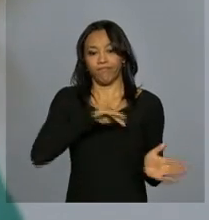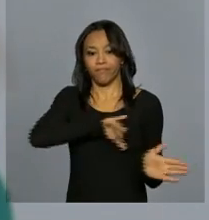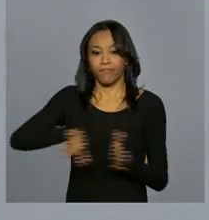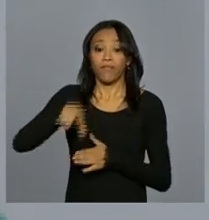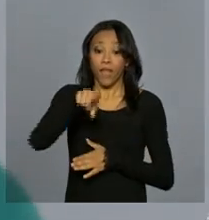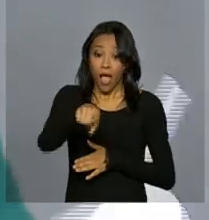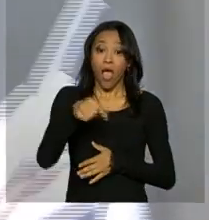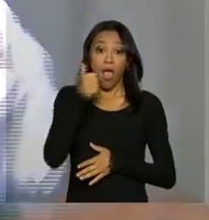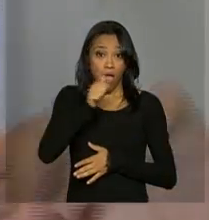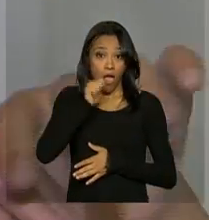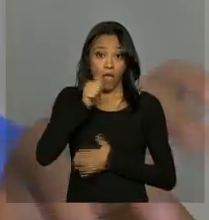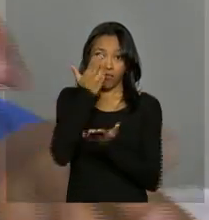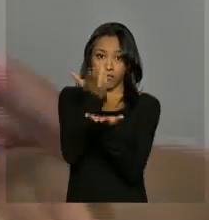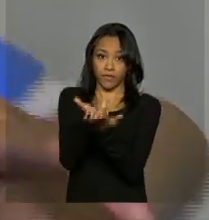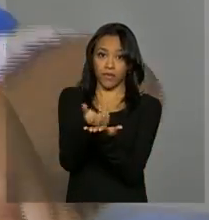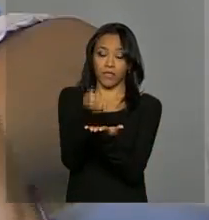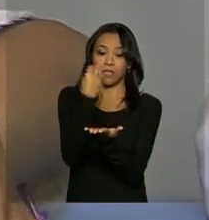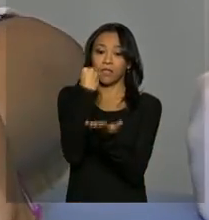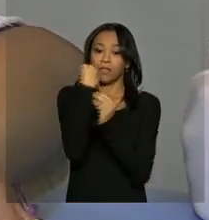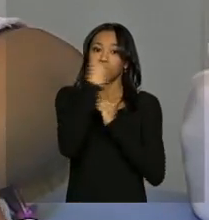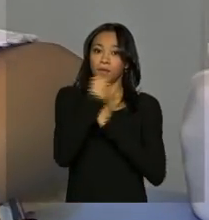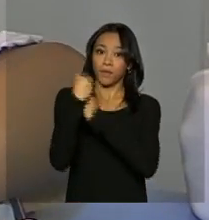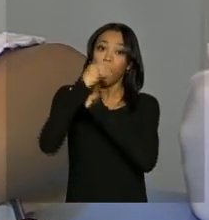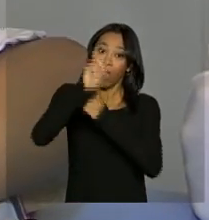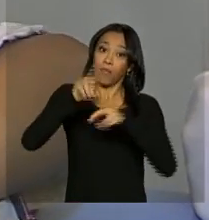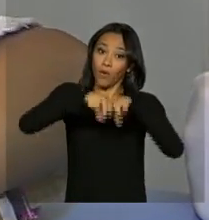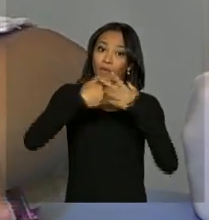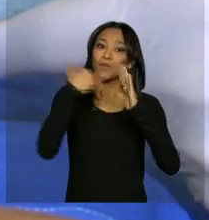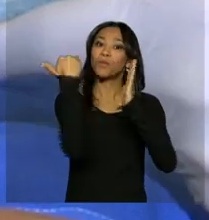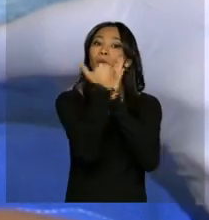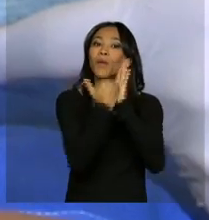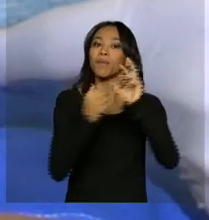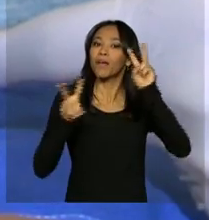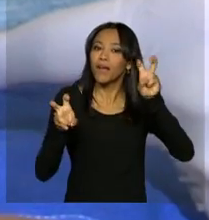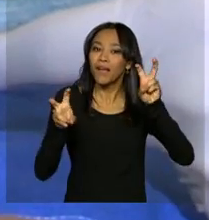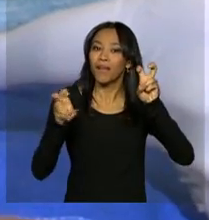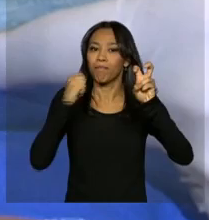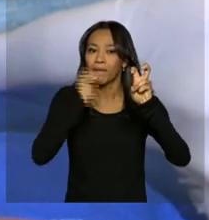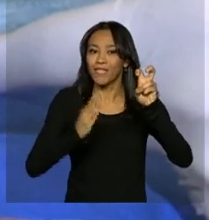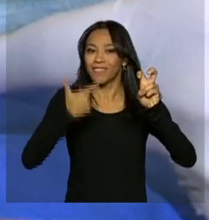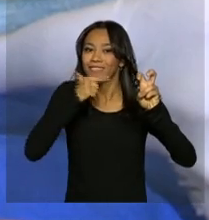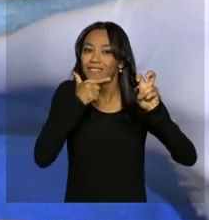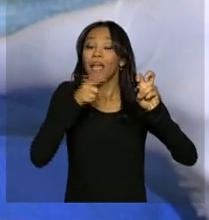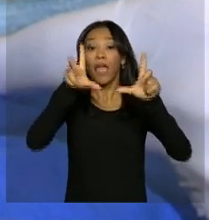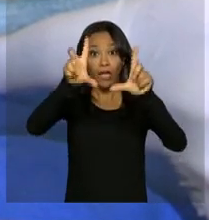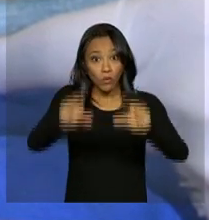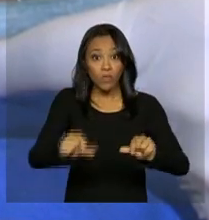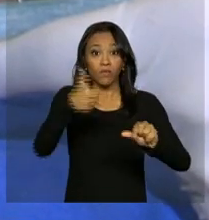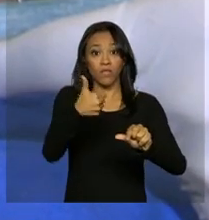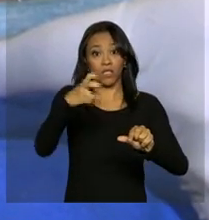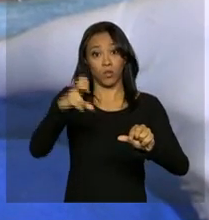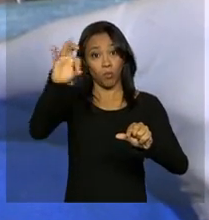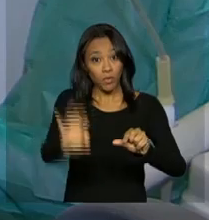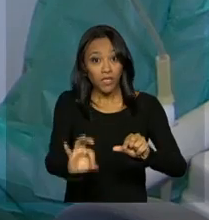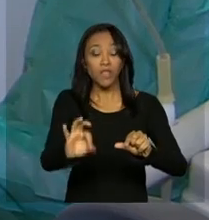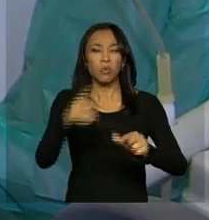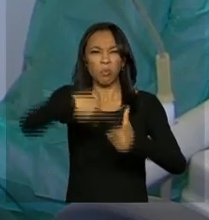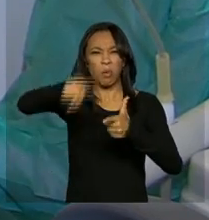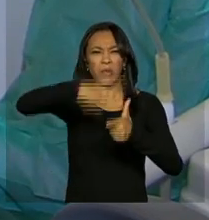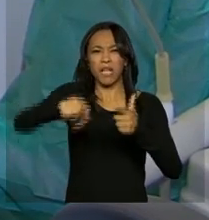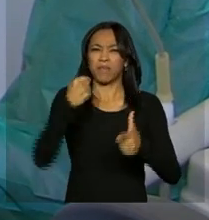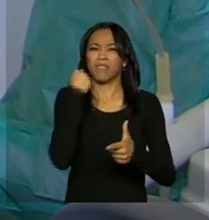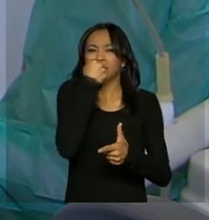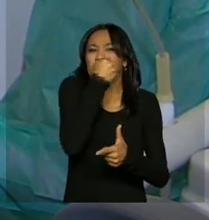tratamento da Vitória está sendo realizado por meio do programa Brasil Sorridente, que já reduziu em 25% o número de cáries